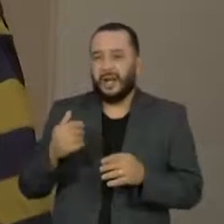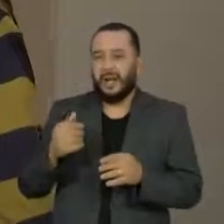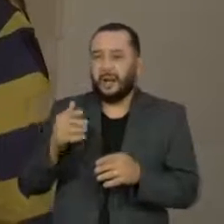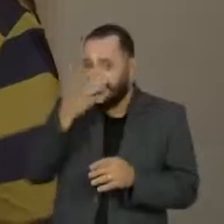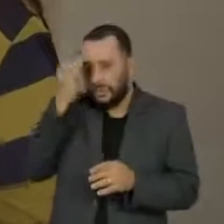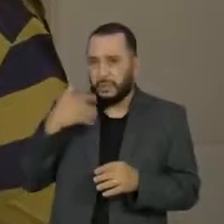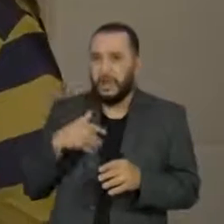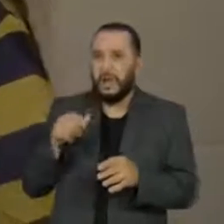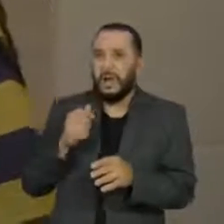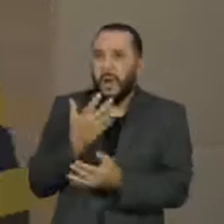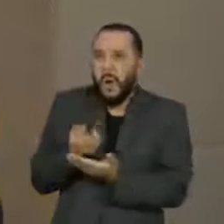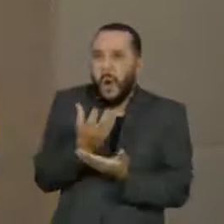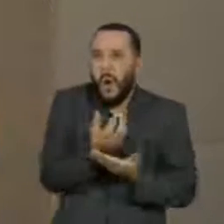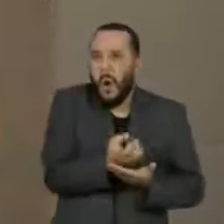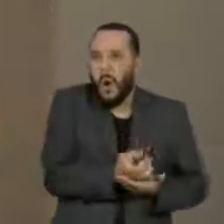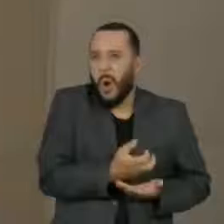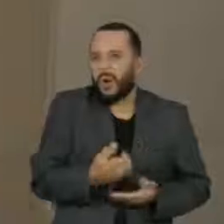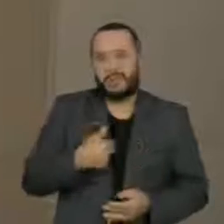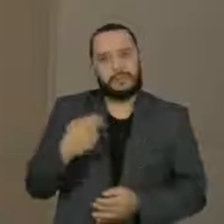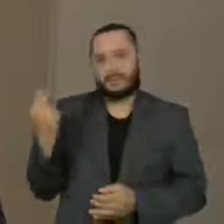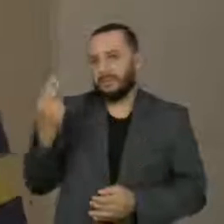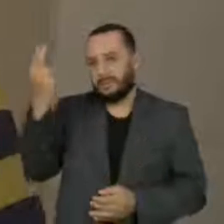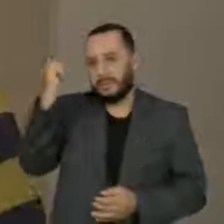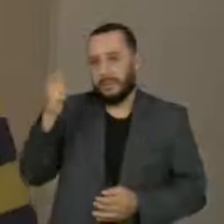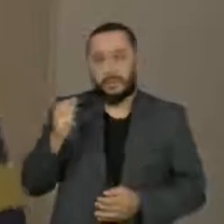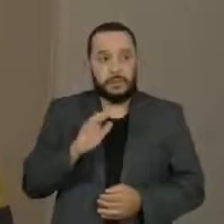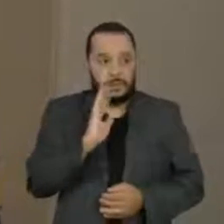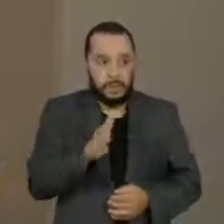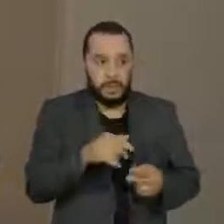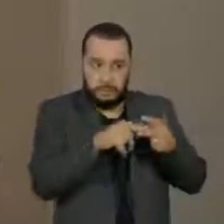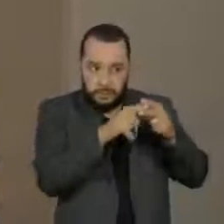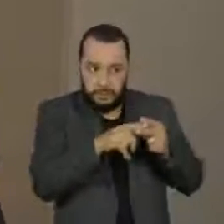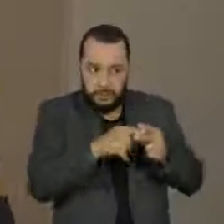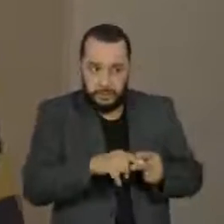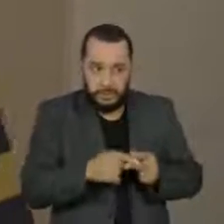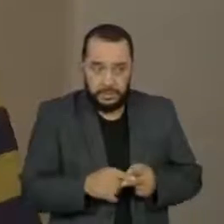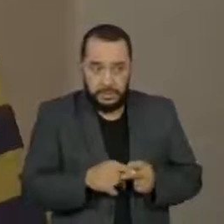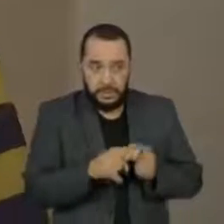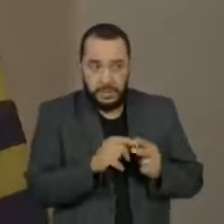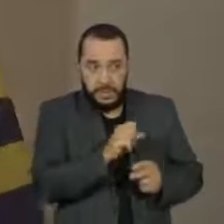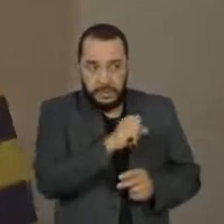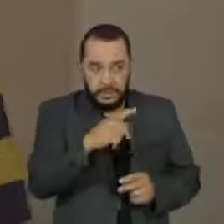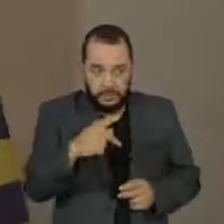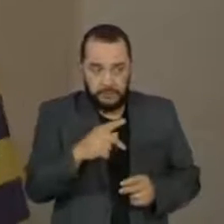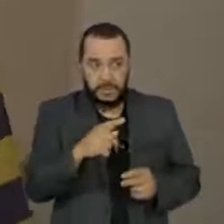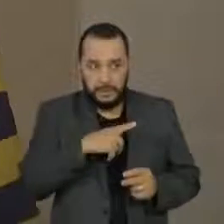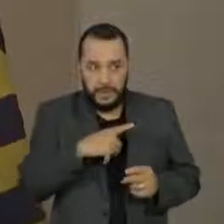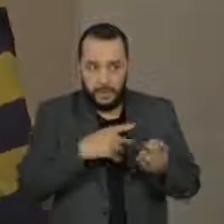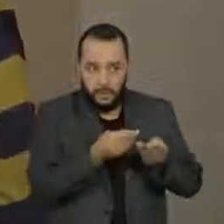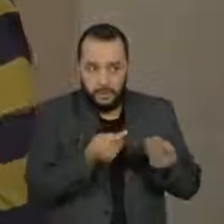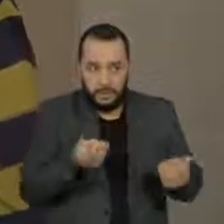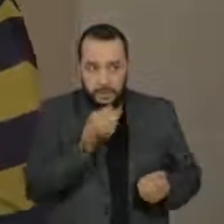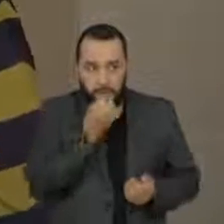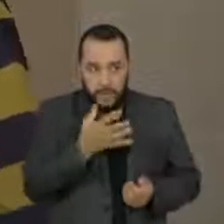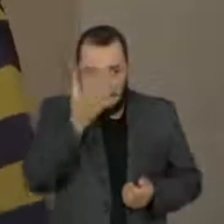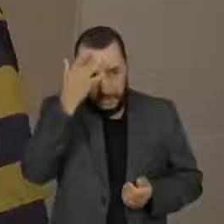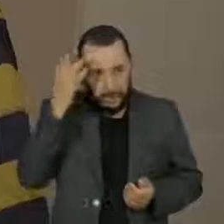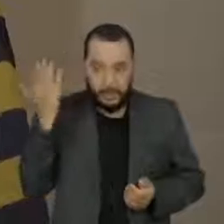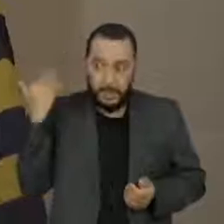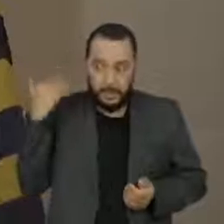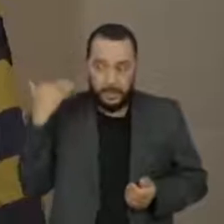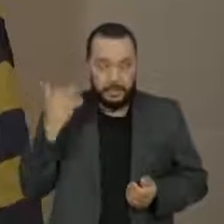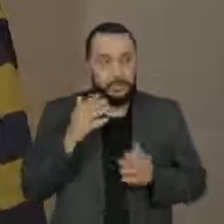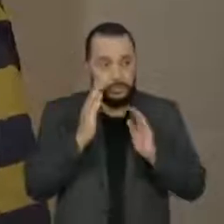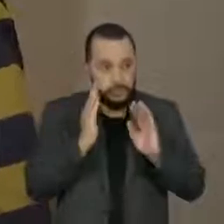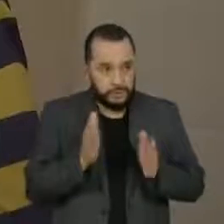eleitores que queiram justificar. Mas essas melhorias já estão incluídas em quem já tinha baixado o aplicativo. Isso. Para quem já tinha baixado,